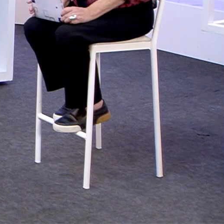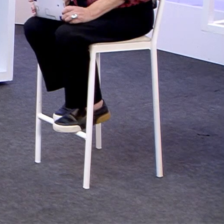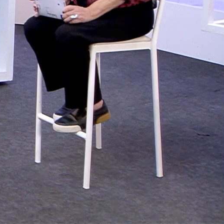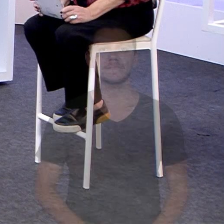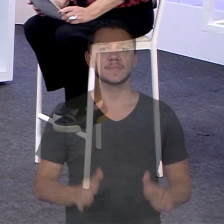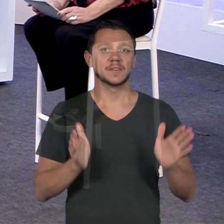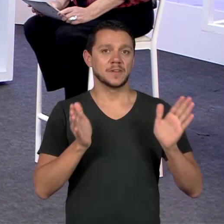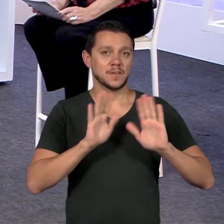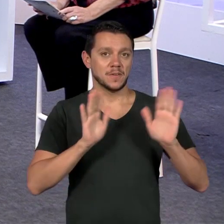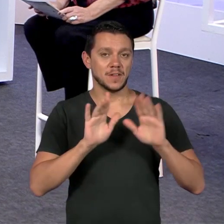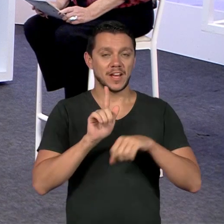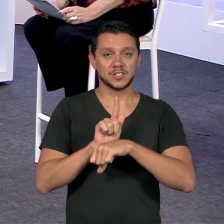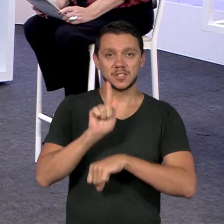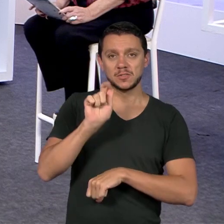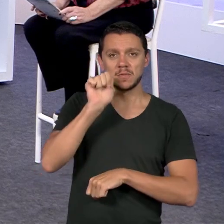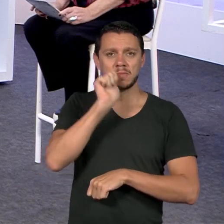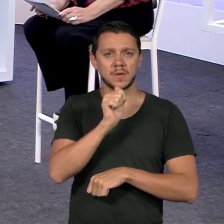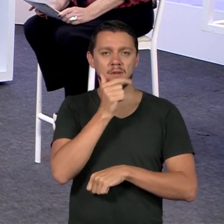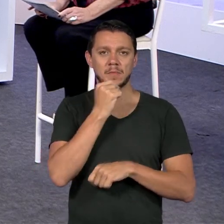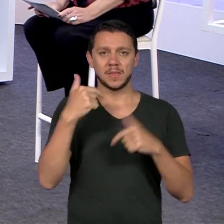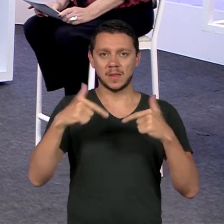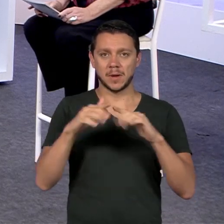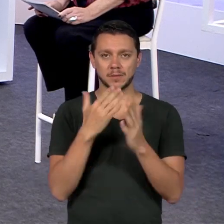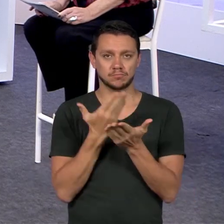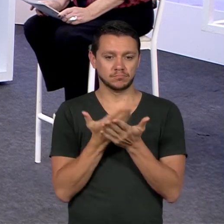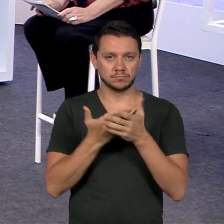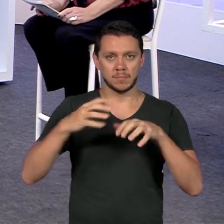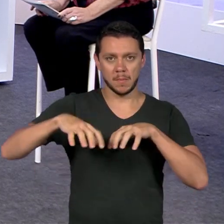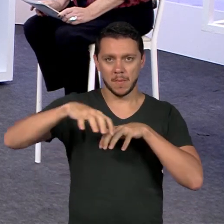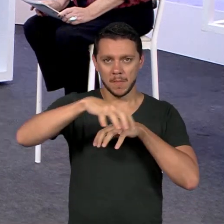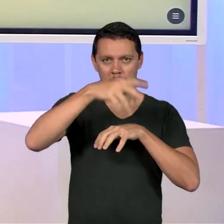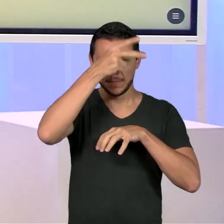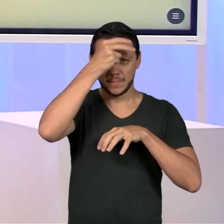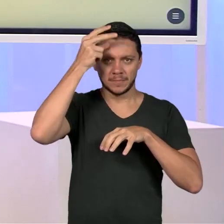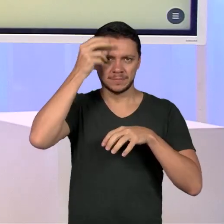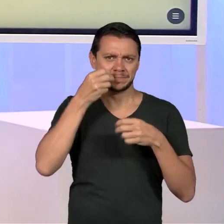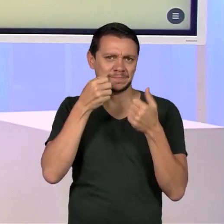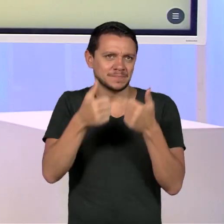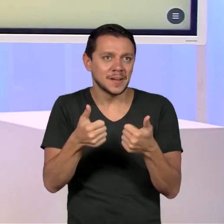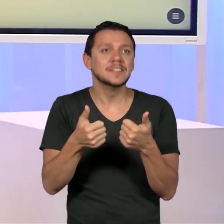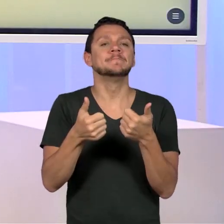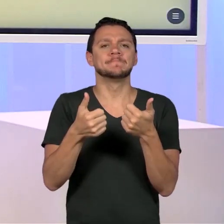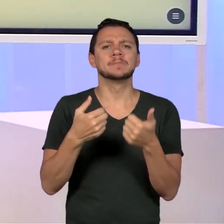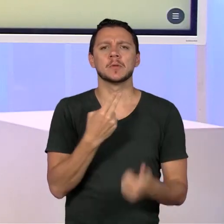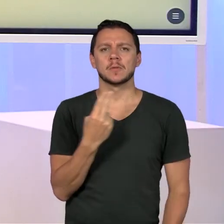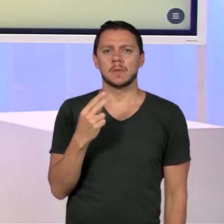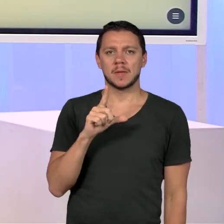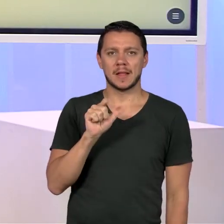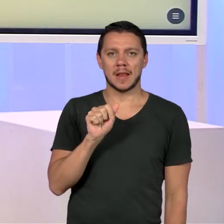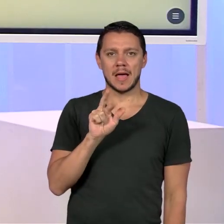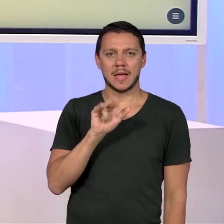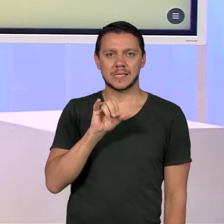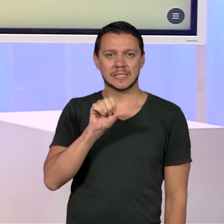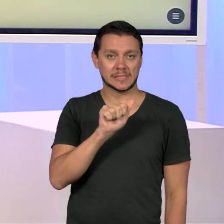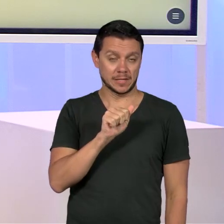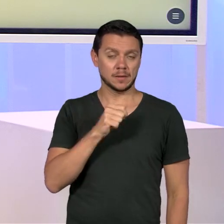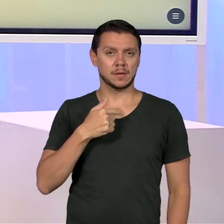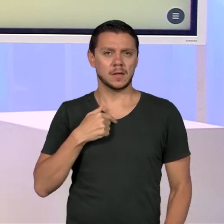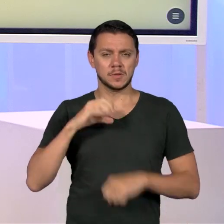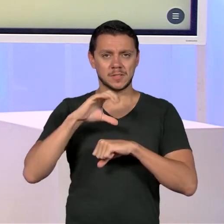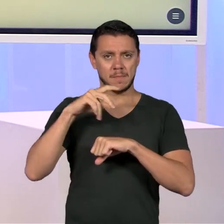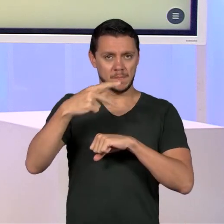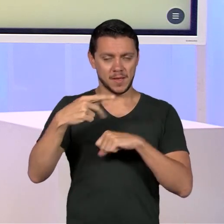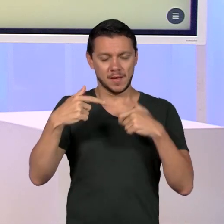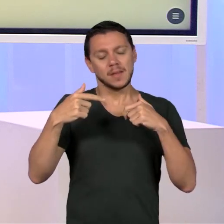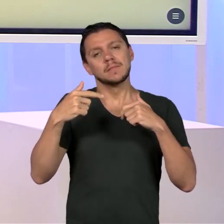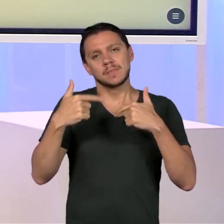Olá, gestoras e gestores da Rede Municipal de Educação, tudo bem? Meu nome é Larissa de Gouveia Fraga, sou coordenadora pedagógica na